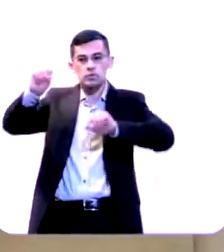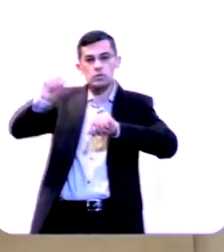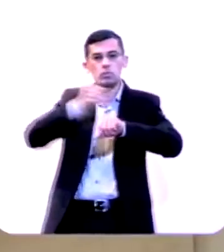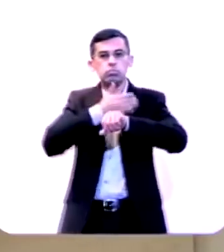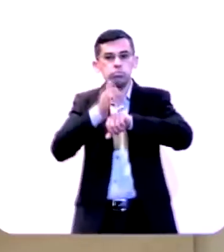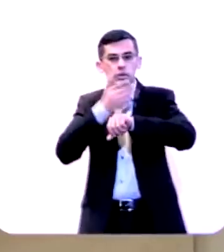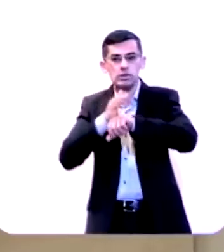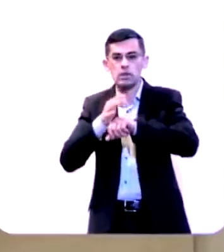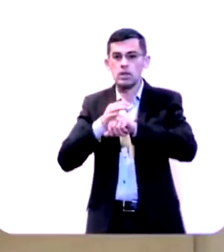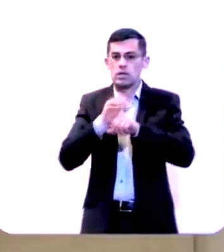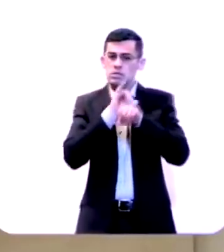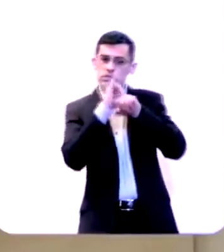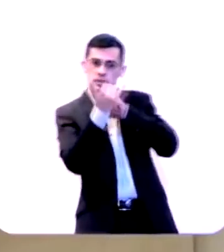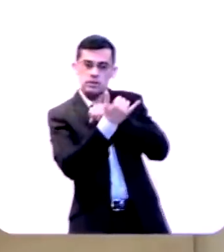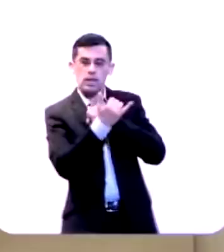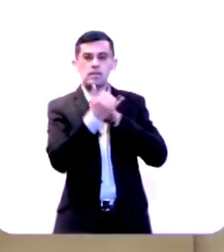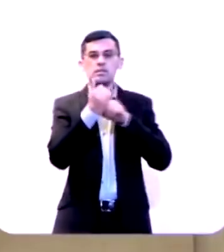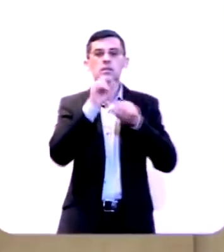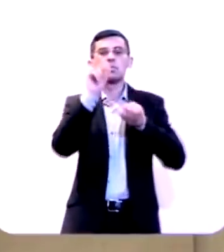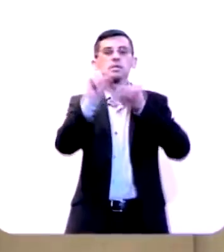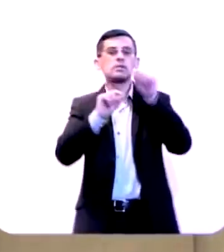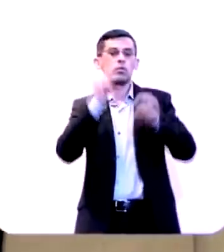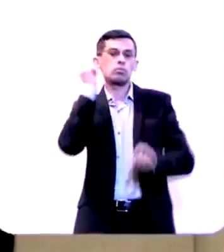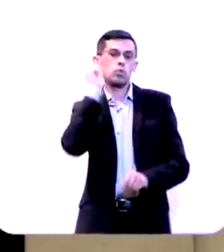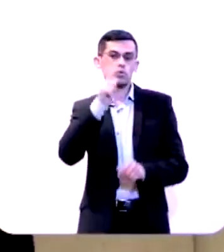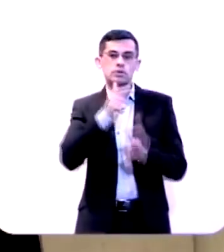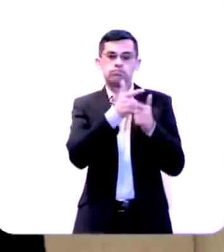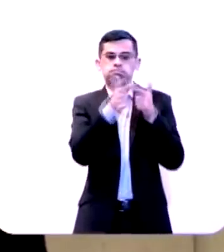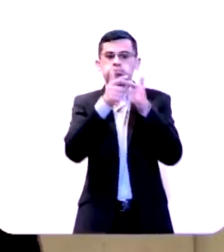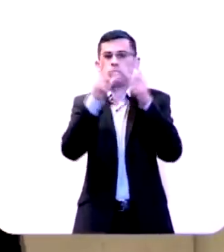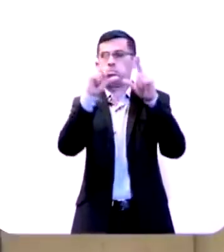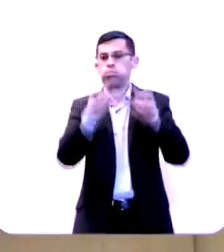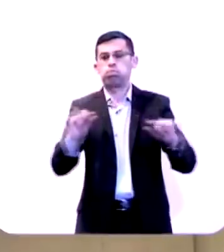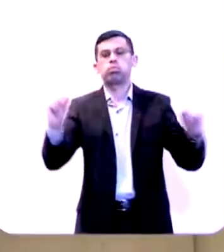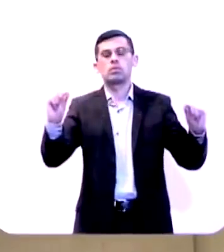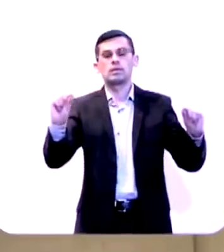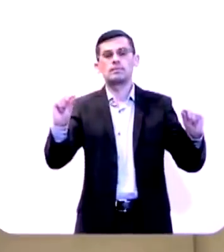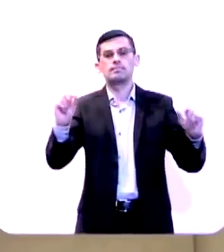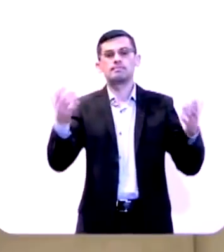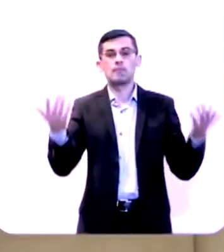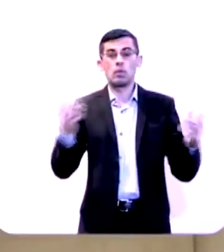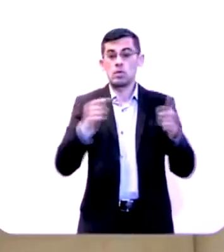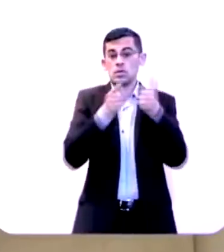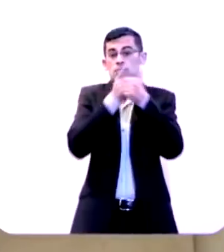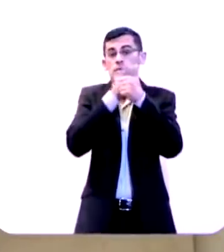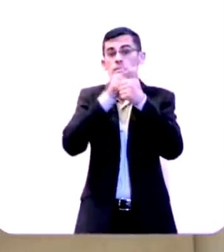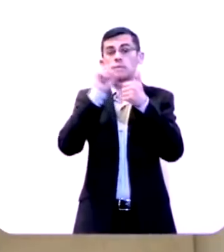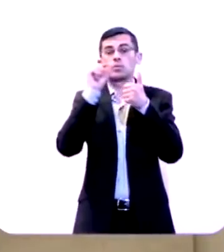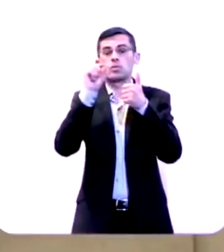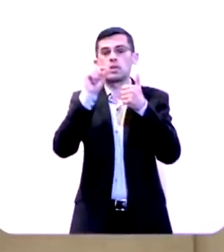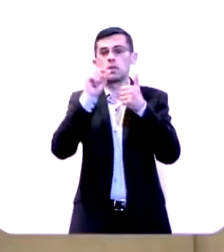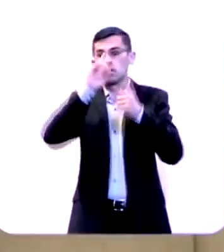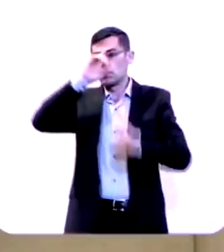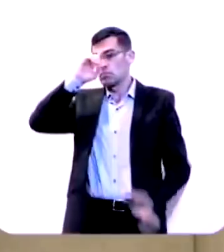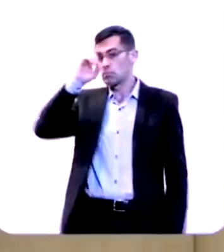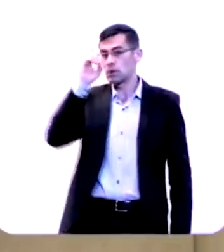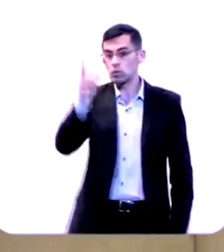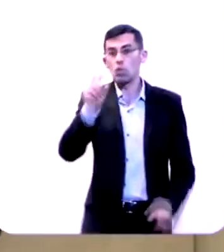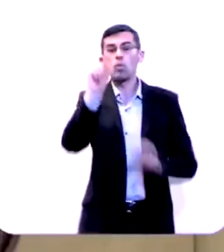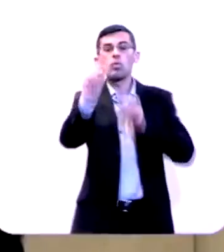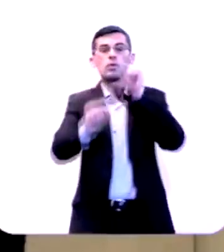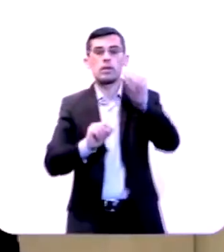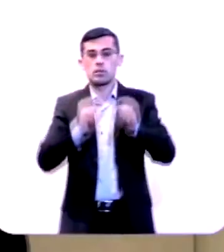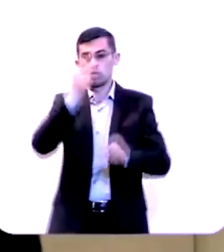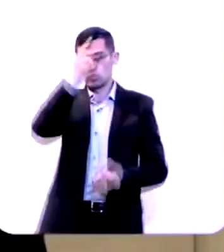lógicas coerentes para resolver o problema ele primeiro mandou os